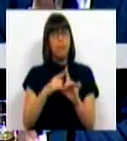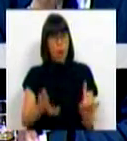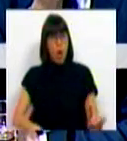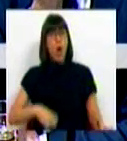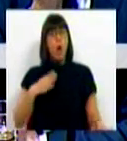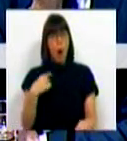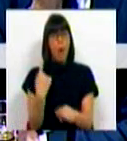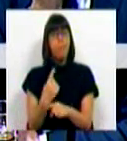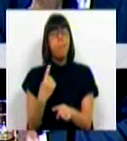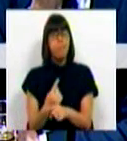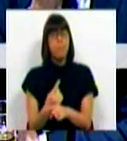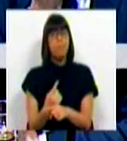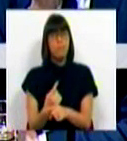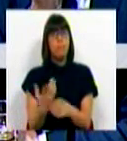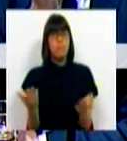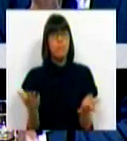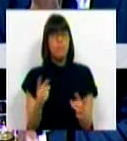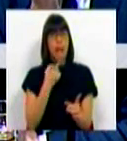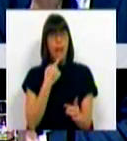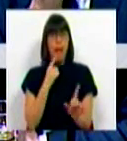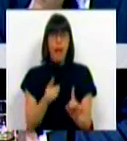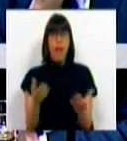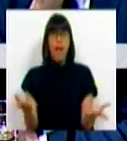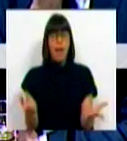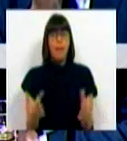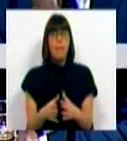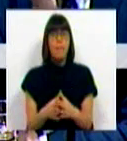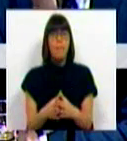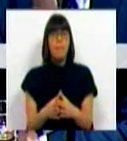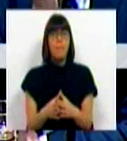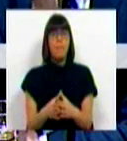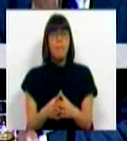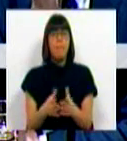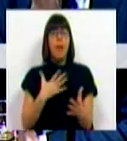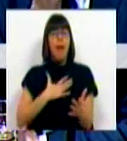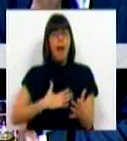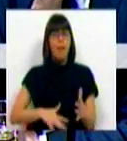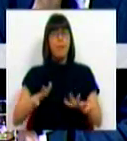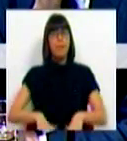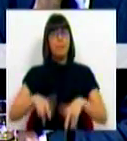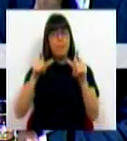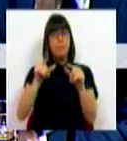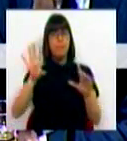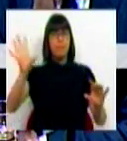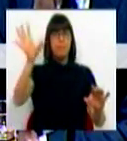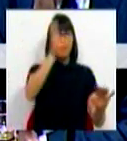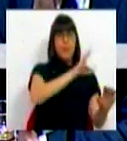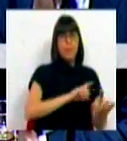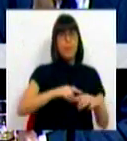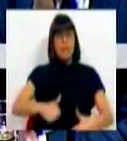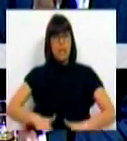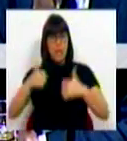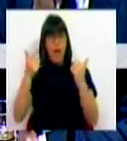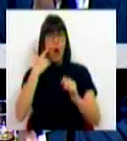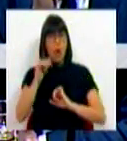confiança que também se trata quando queremos desenvolver regiões e cidades